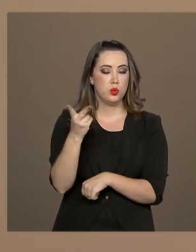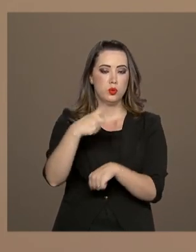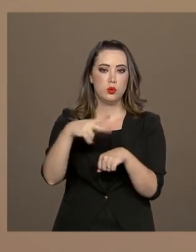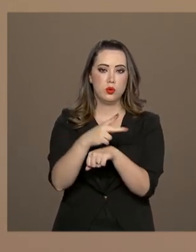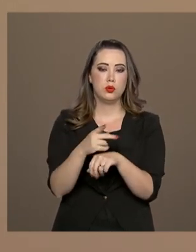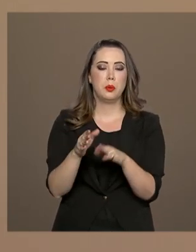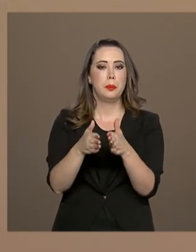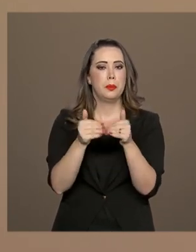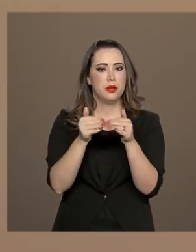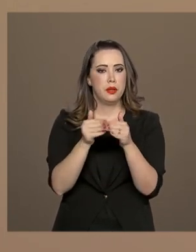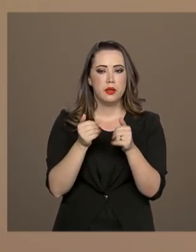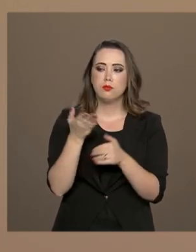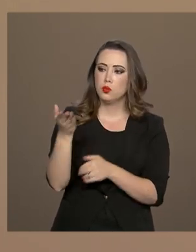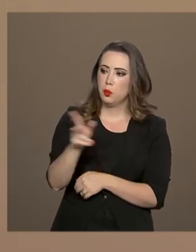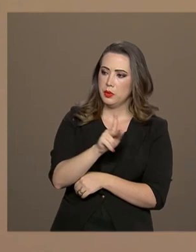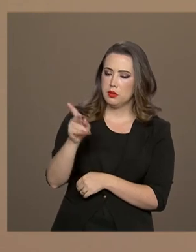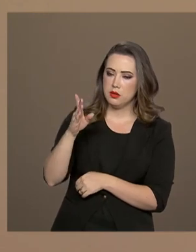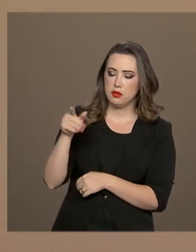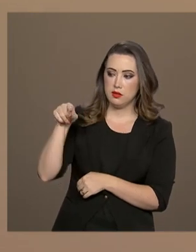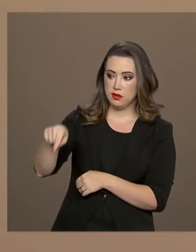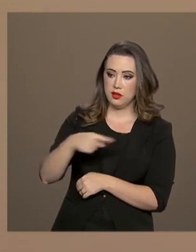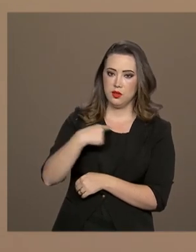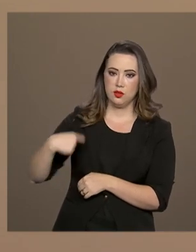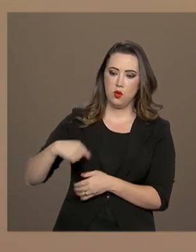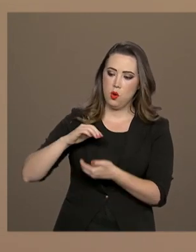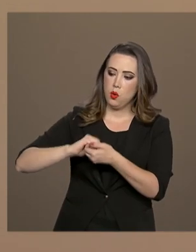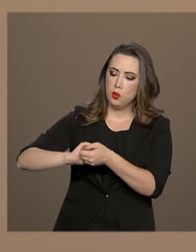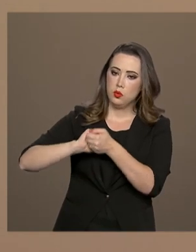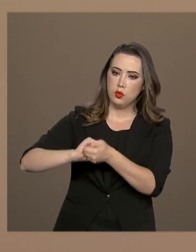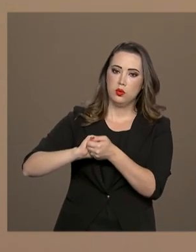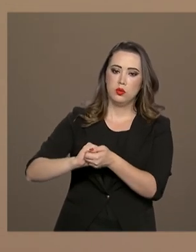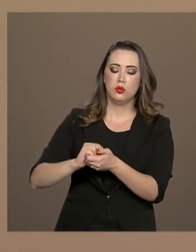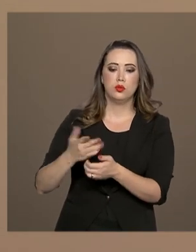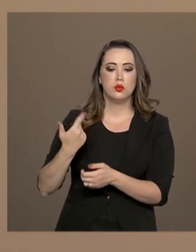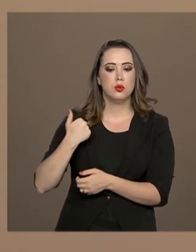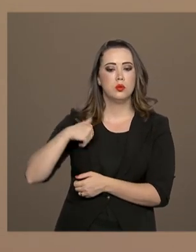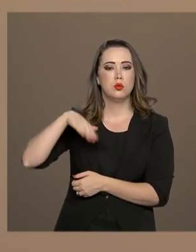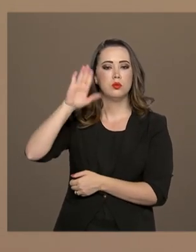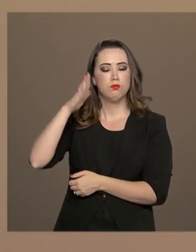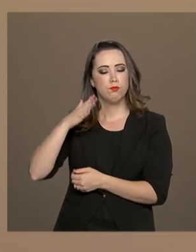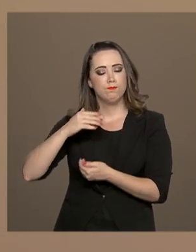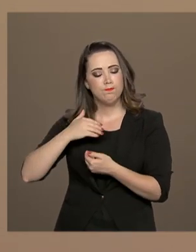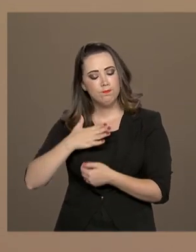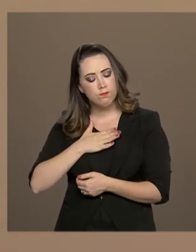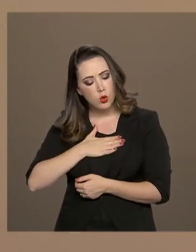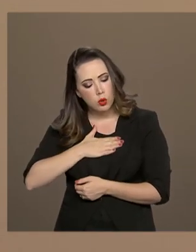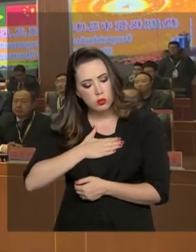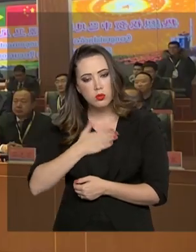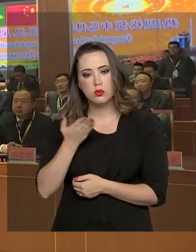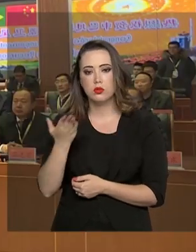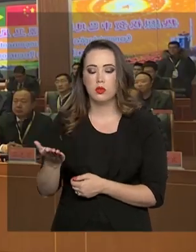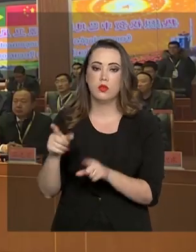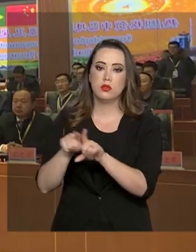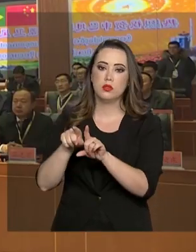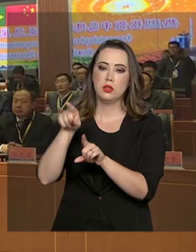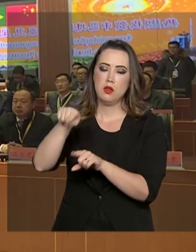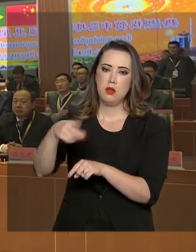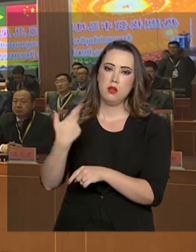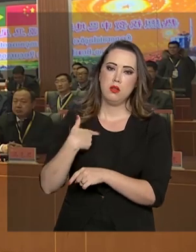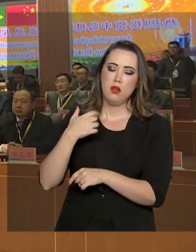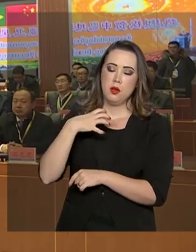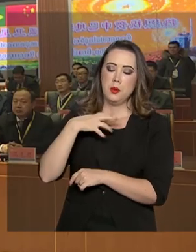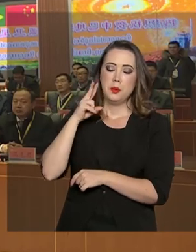aceite, senhor presidente, os votos de minha mais alta estima e consideração. Recebi com